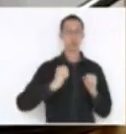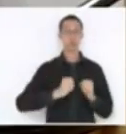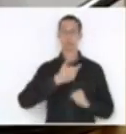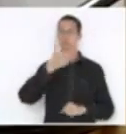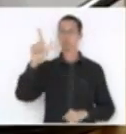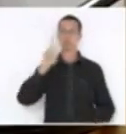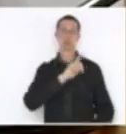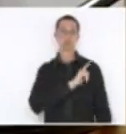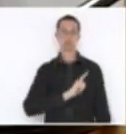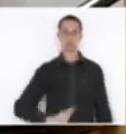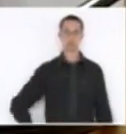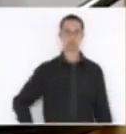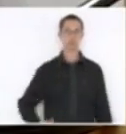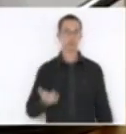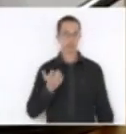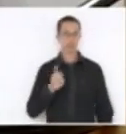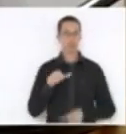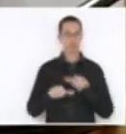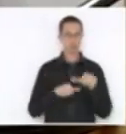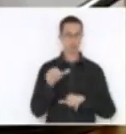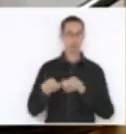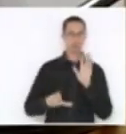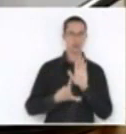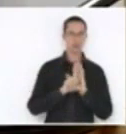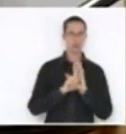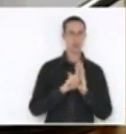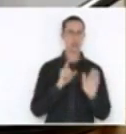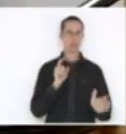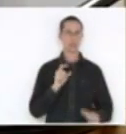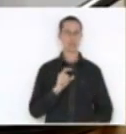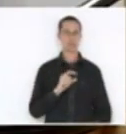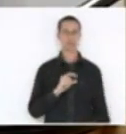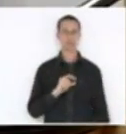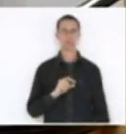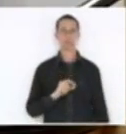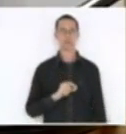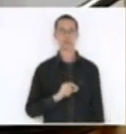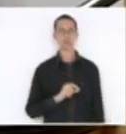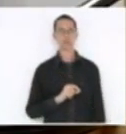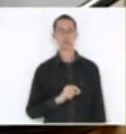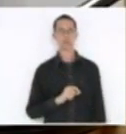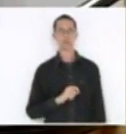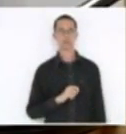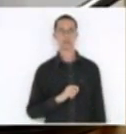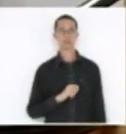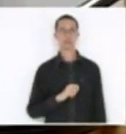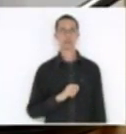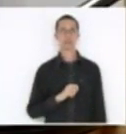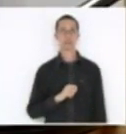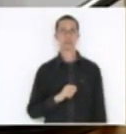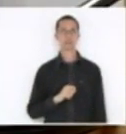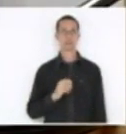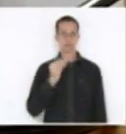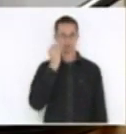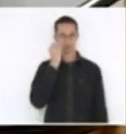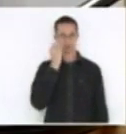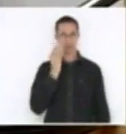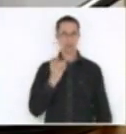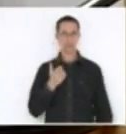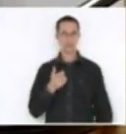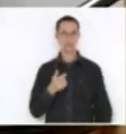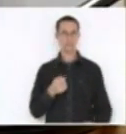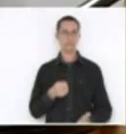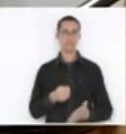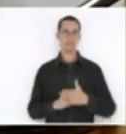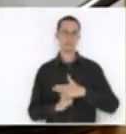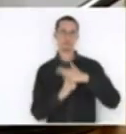alterar esta lei de maneira a confrontá-la, porque essa